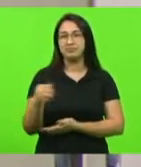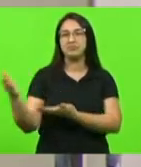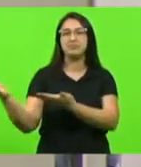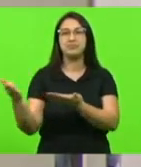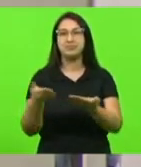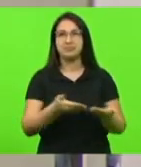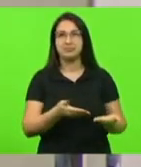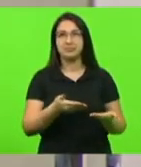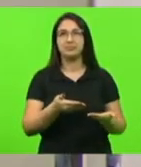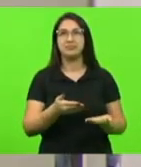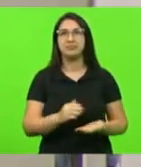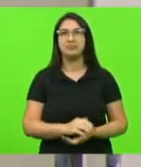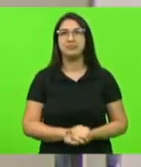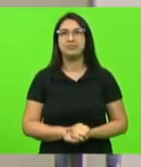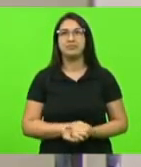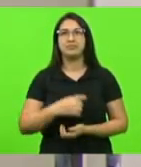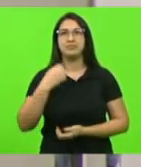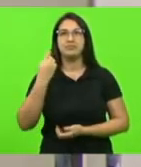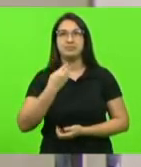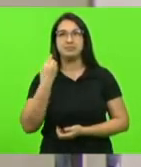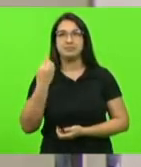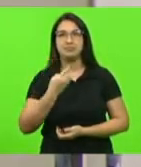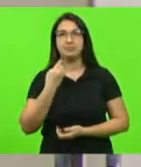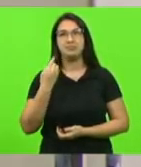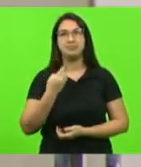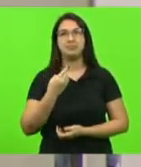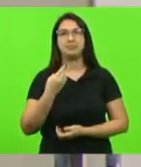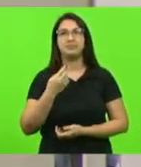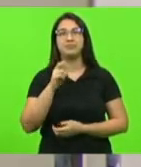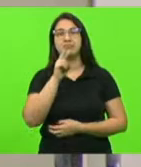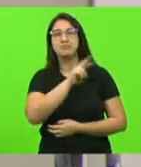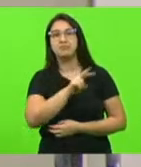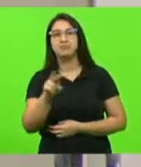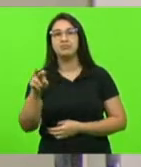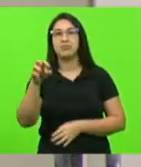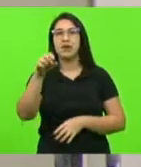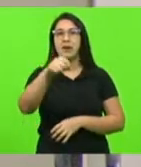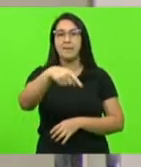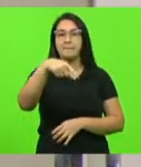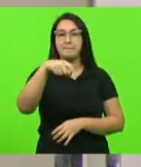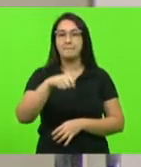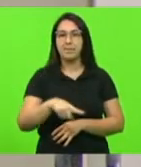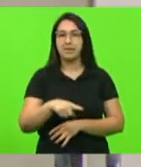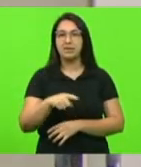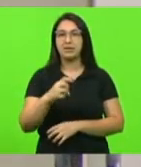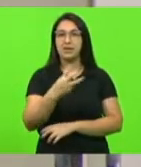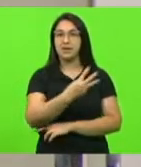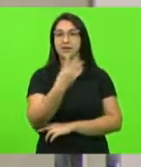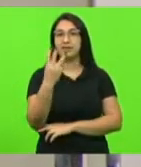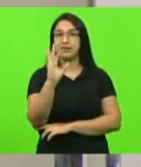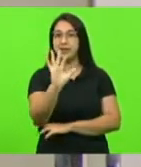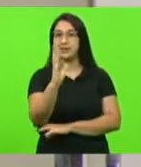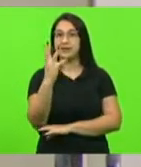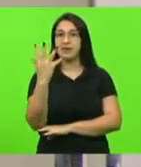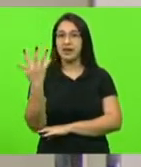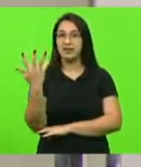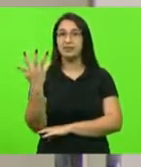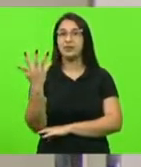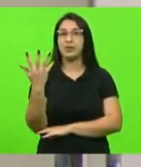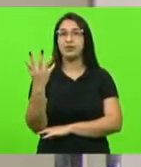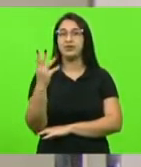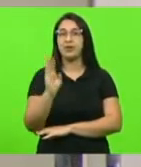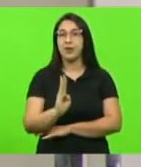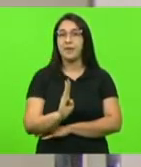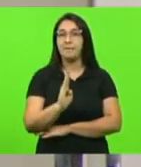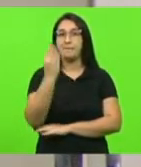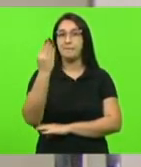os senhores deputados para acompanhar o plantio de três árvores símbolo pau-brasil espinheira santa em